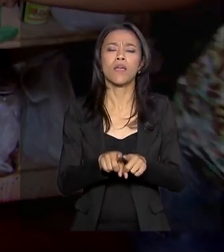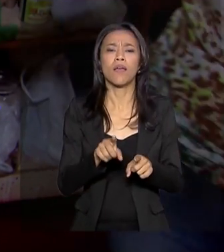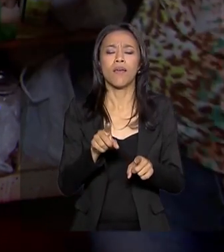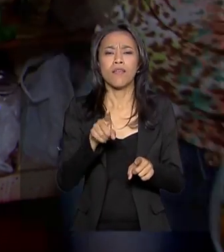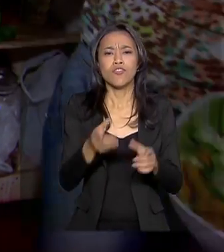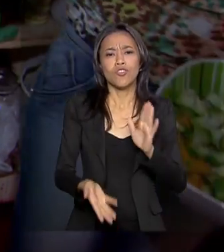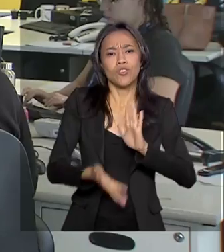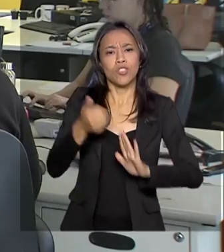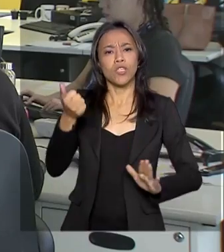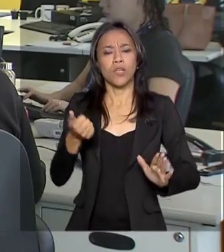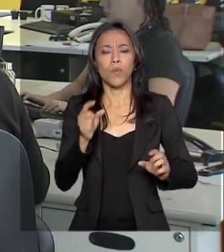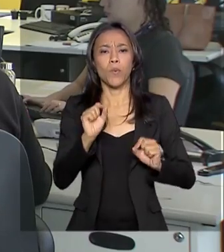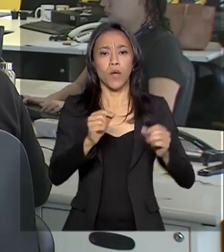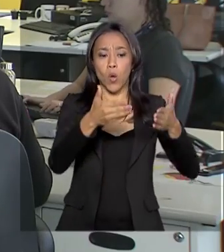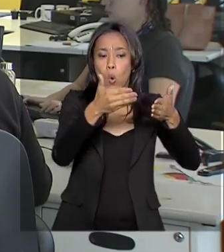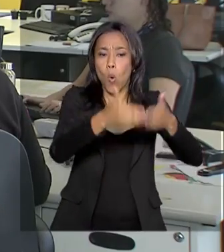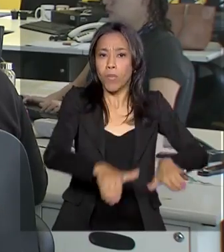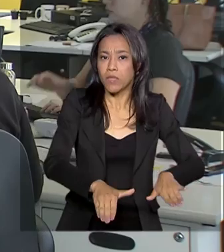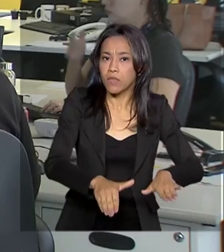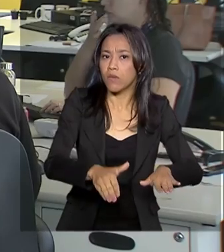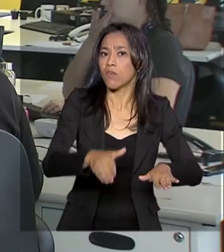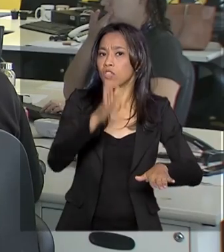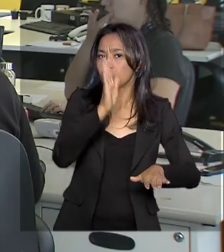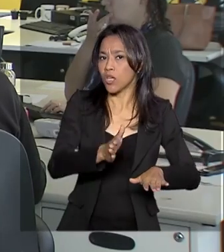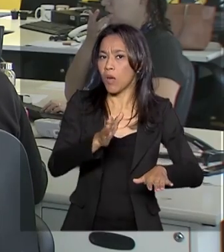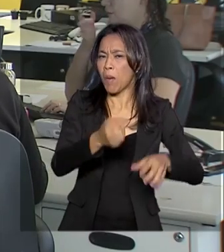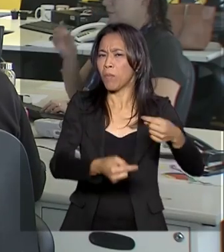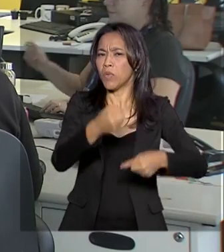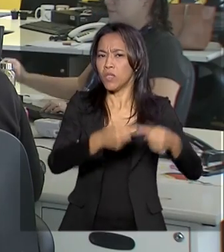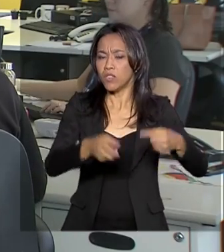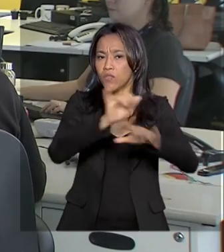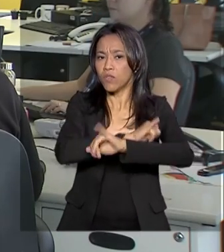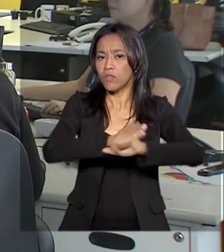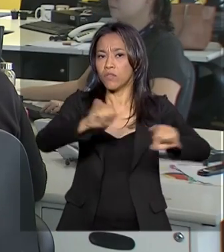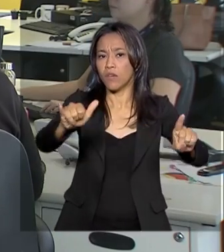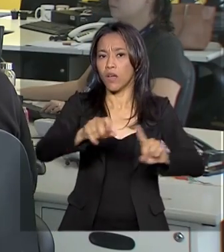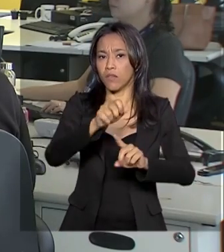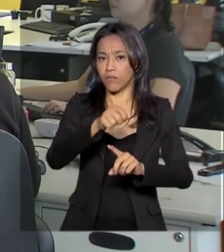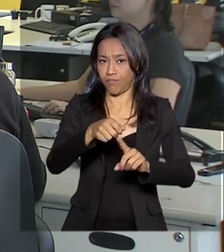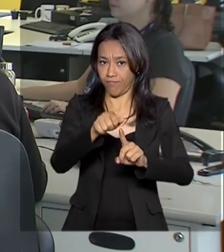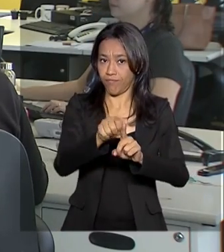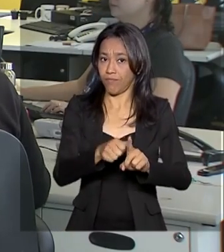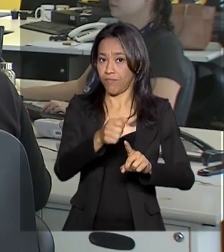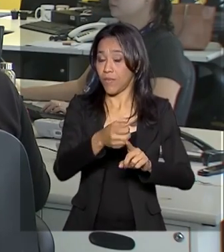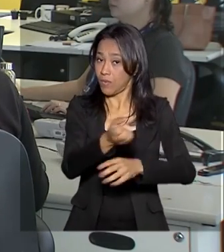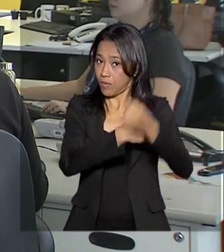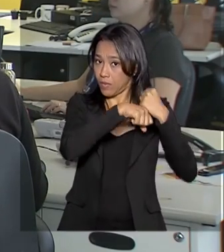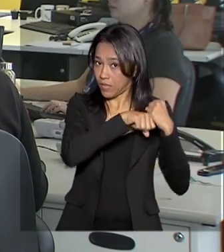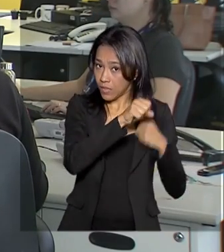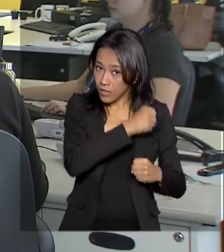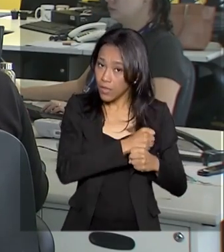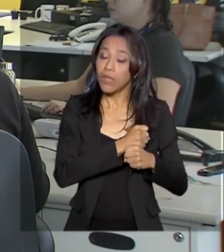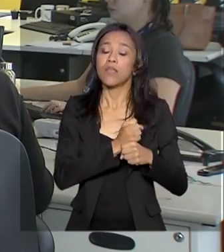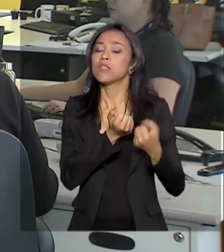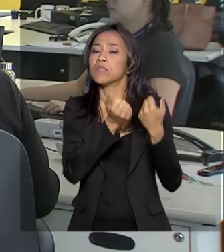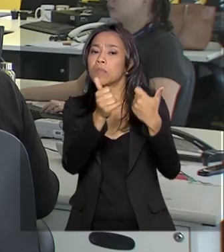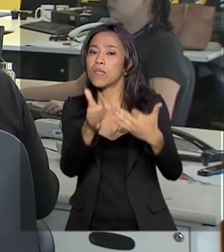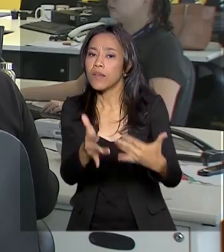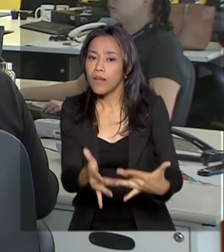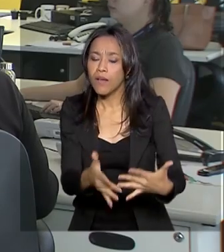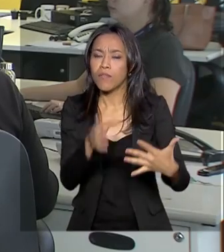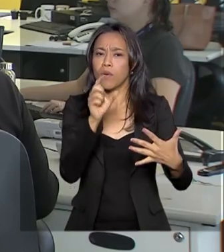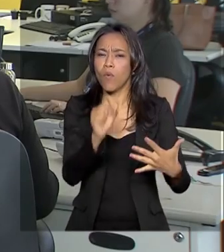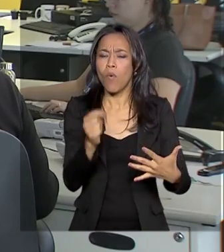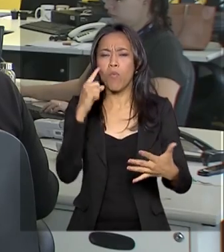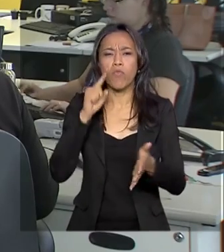previsto na política divulgada em janeiro do ano passado para o preço do botijão de 13 quilos, que levava em conta a média de cotações dos